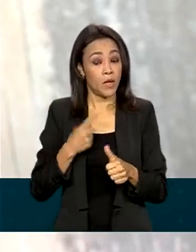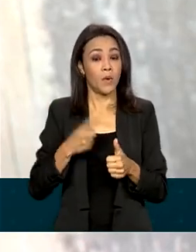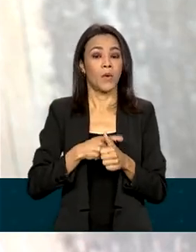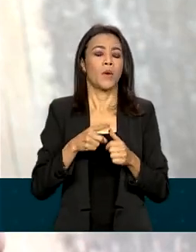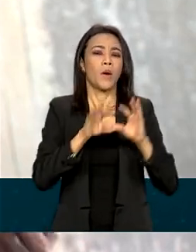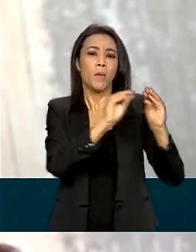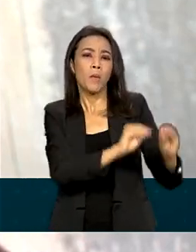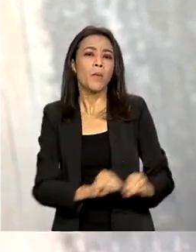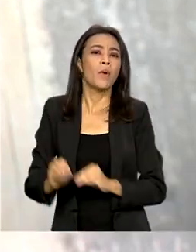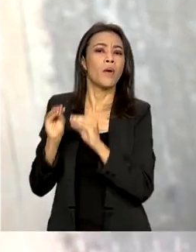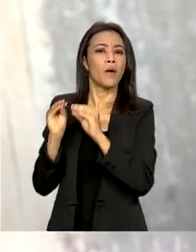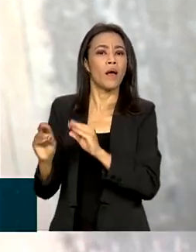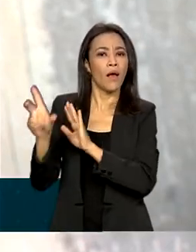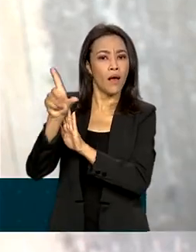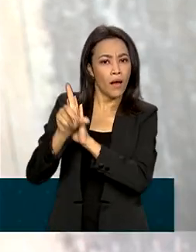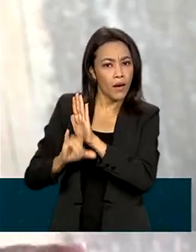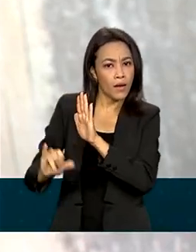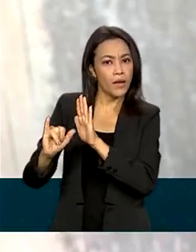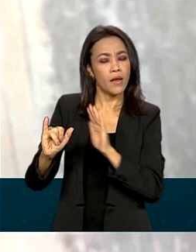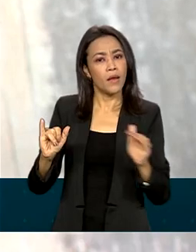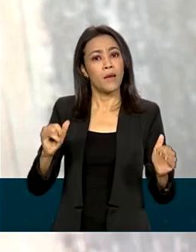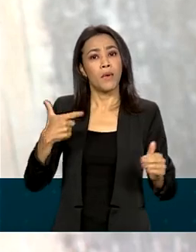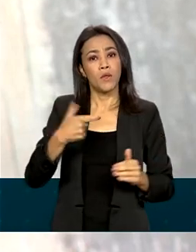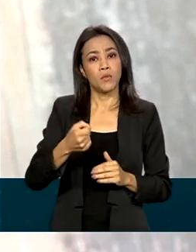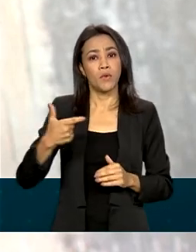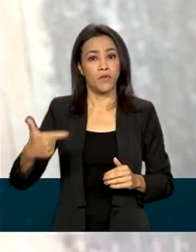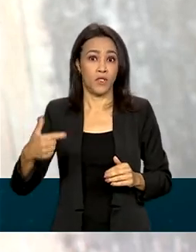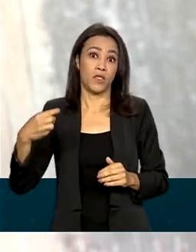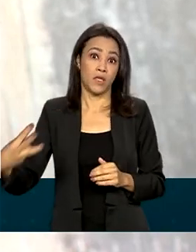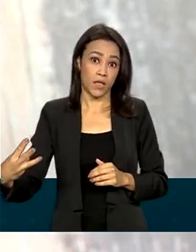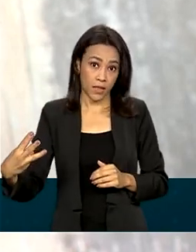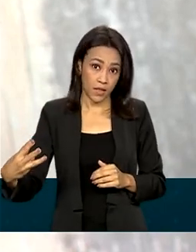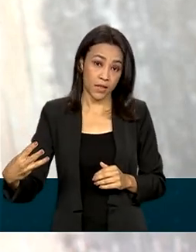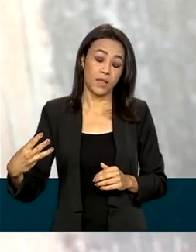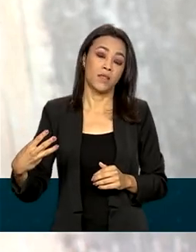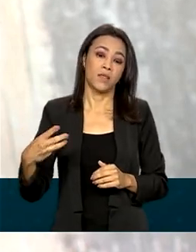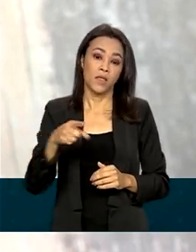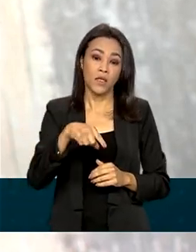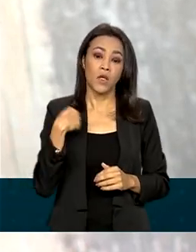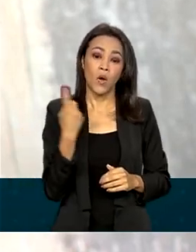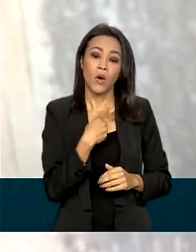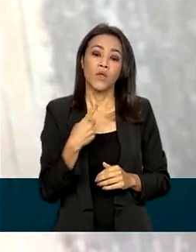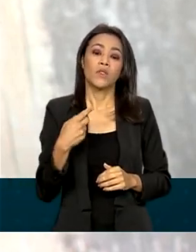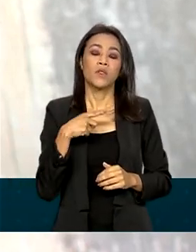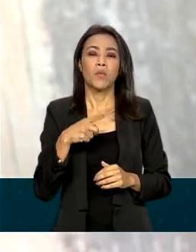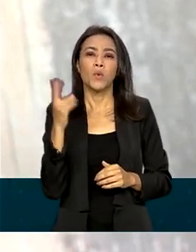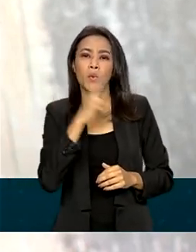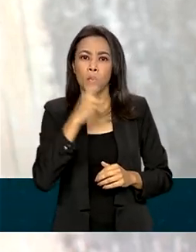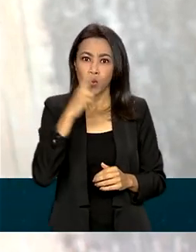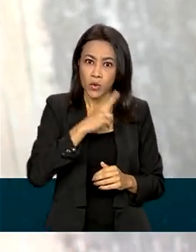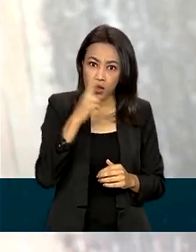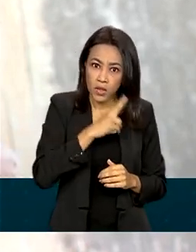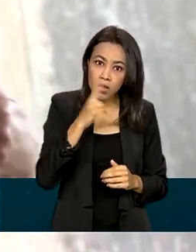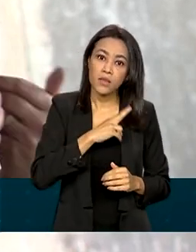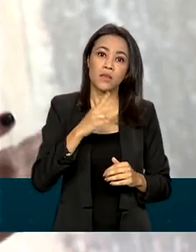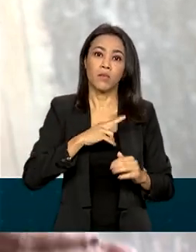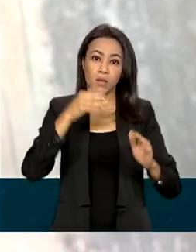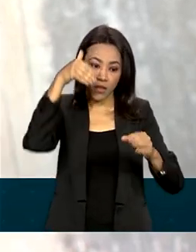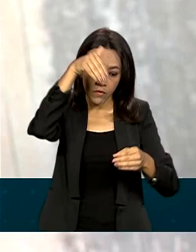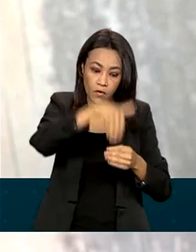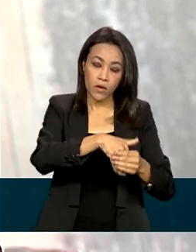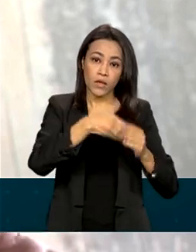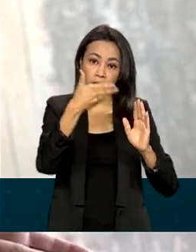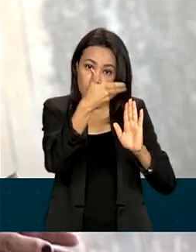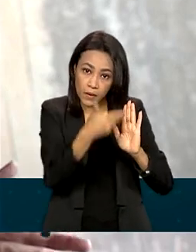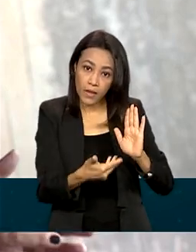Nós estamos trabalhando a sua prorrogação num requerimento de urgência para ser votado. e garantir que o seu